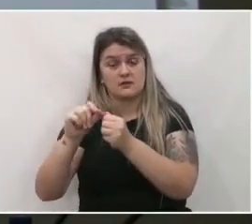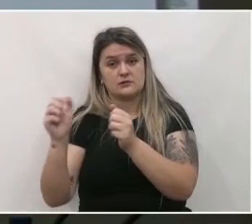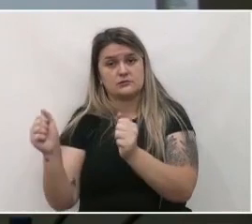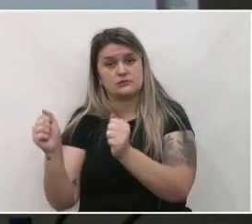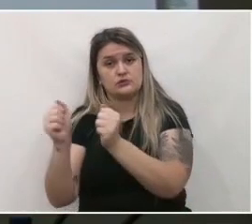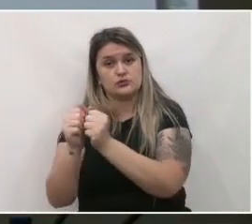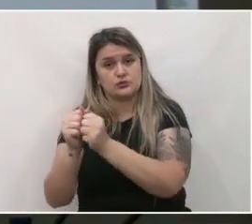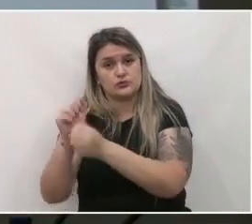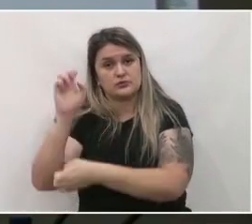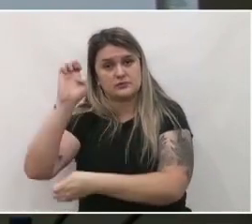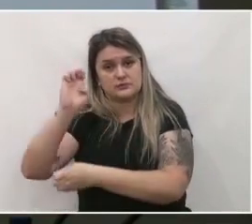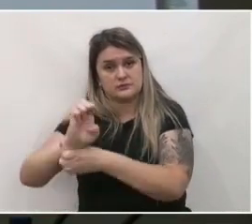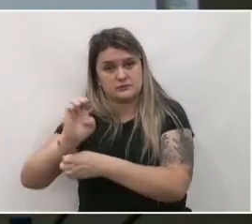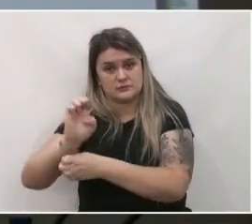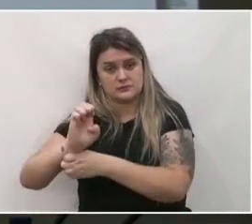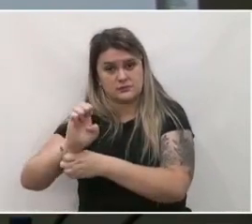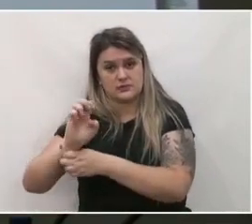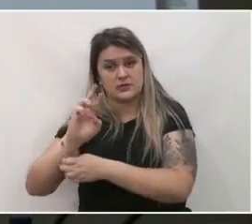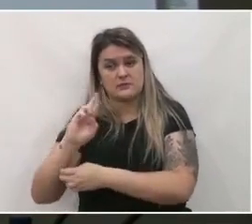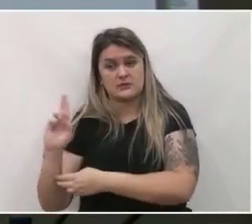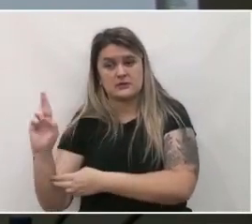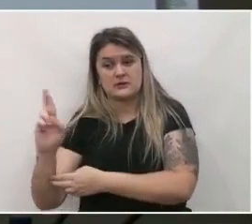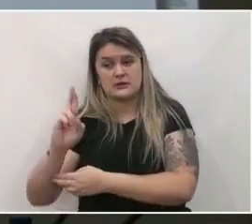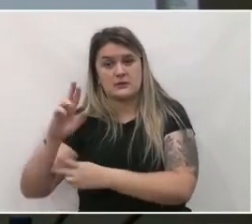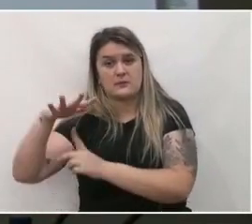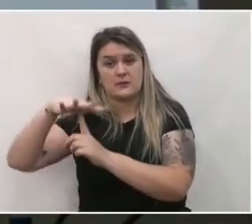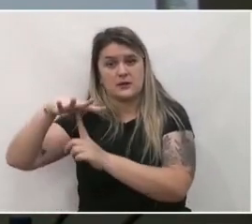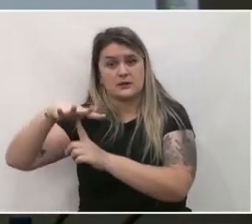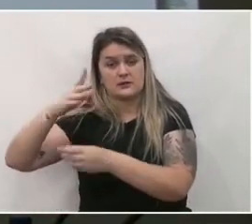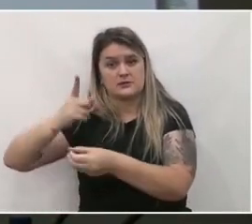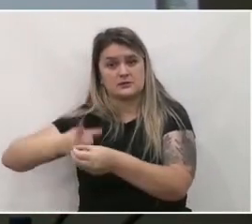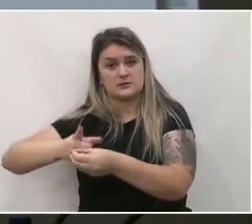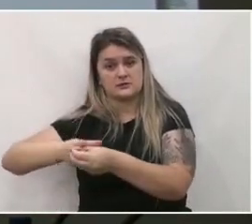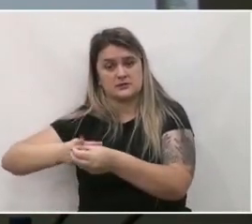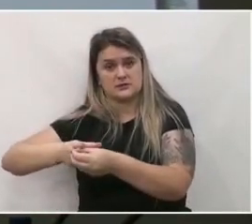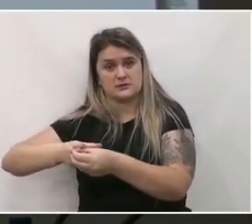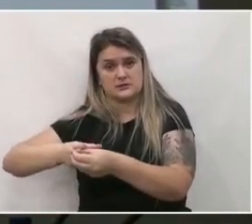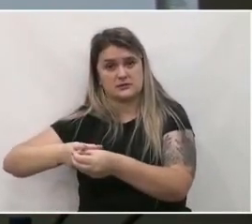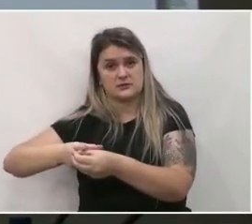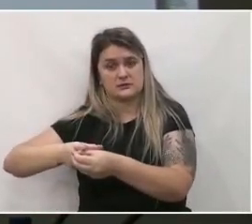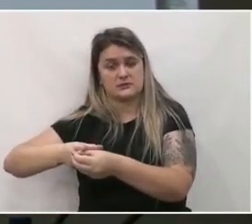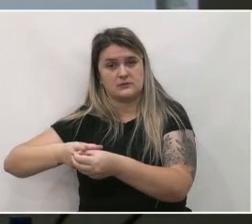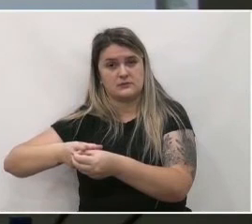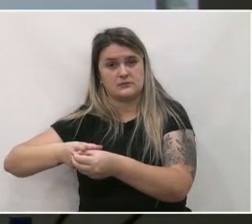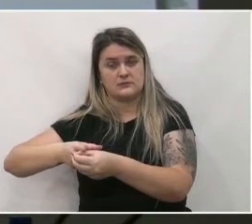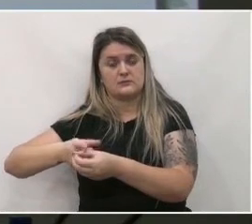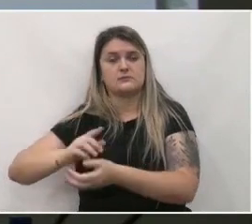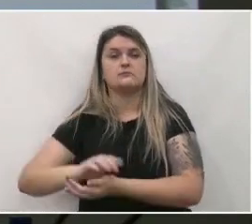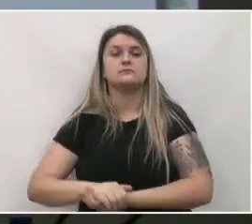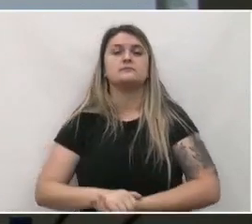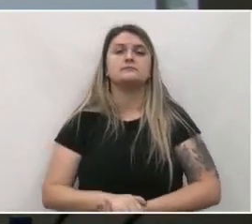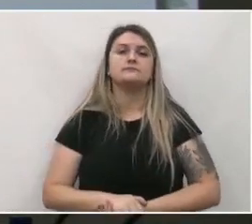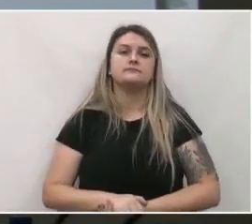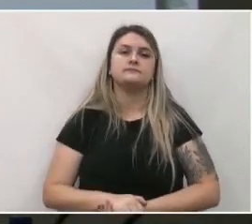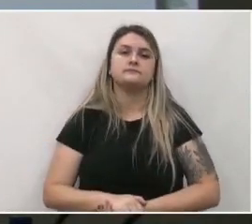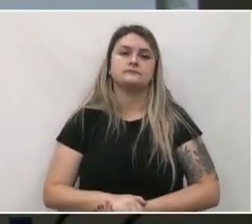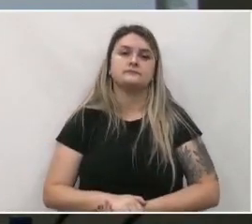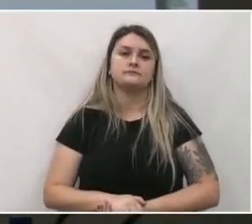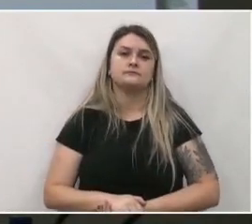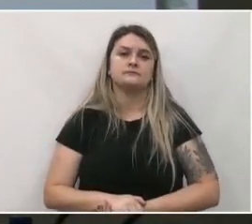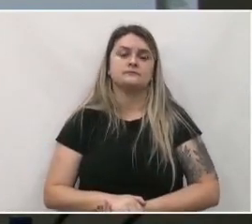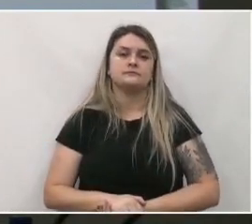o Estado representado pelo Paraná Cidade que é o órgão financiador da elaboração do plano